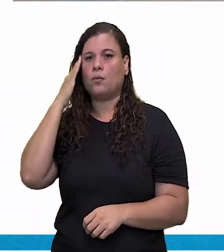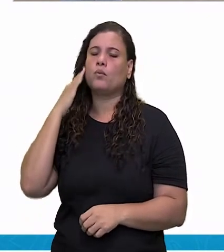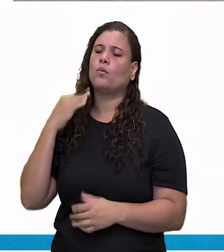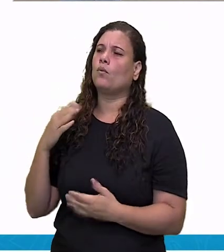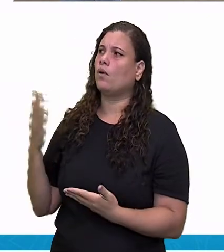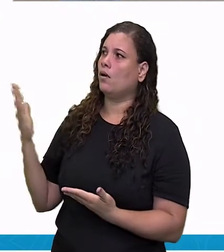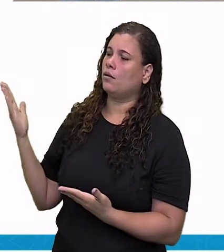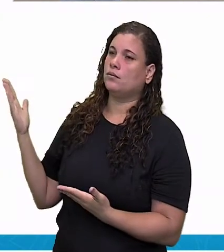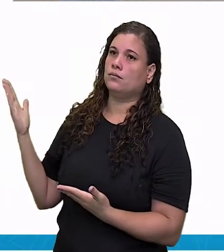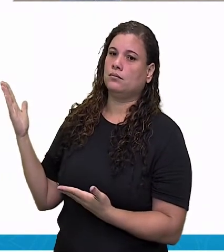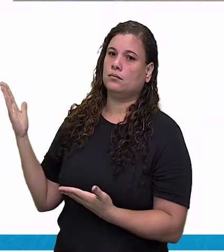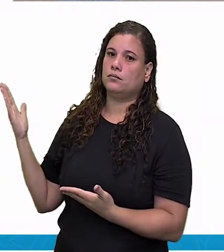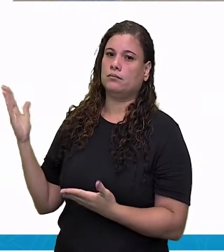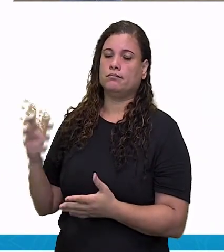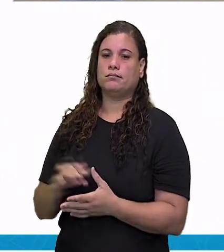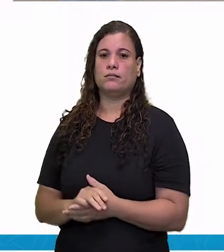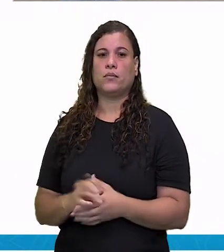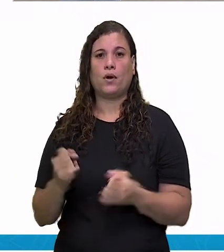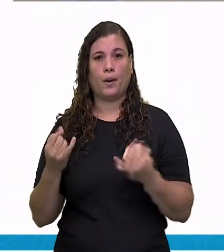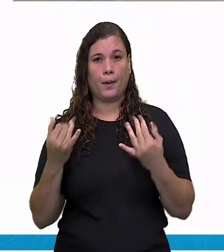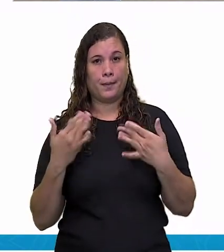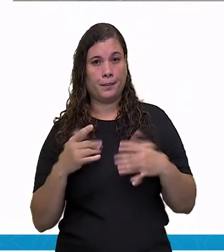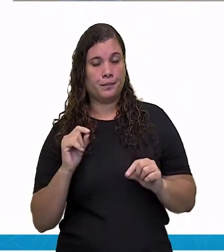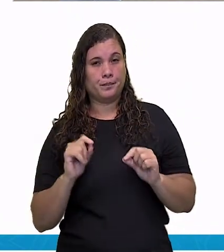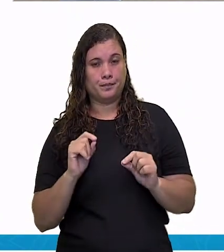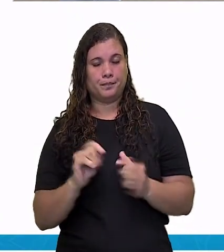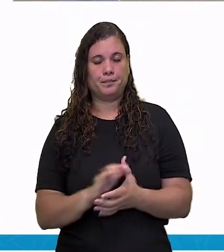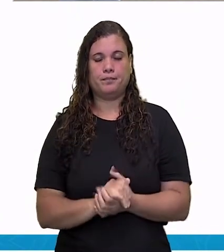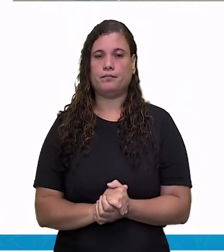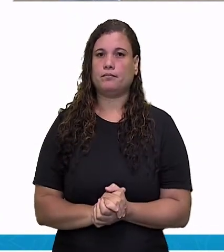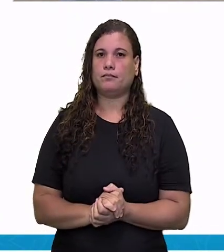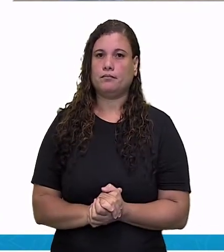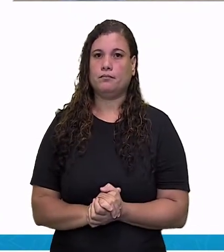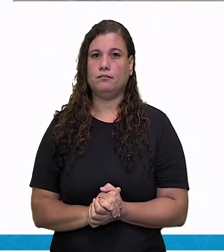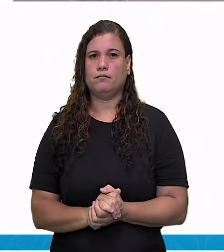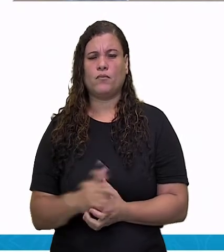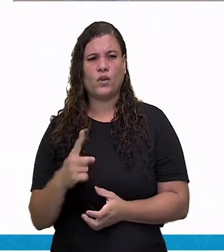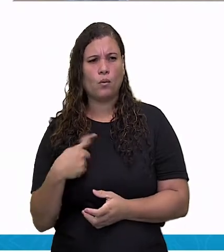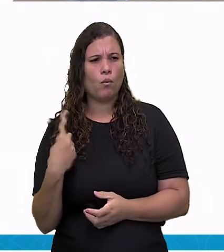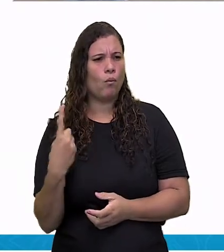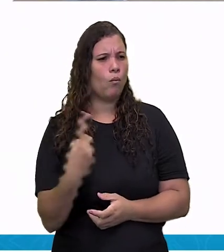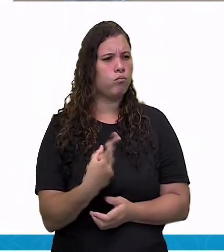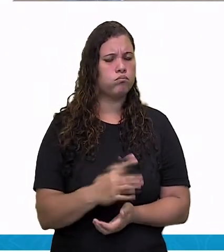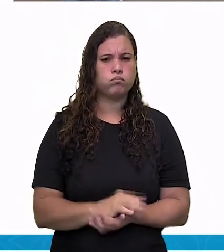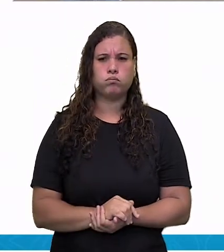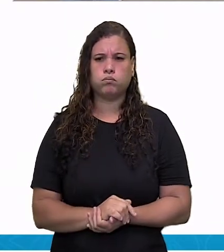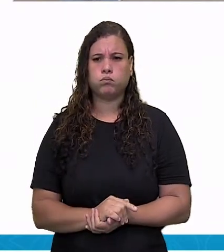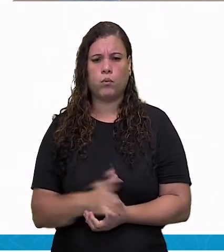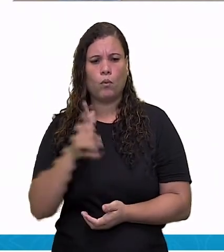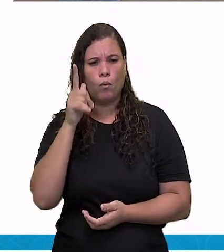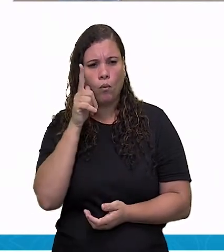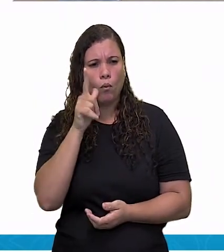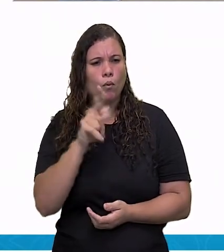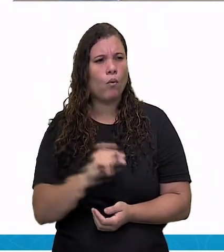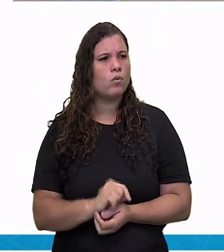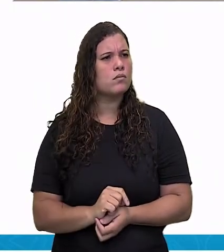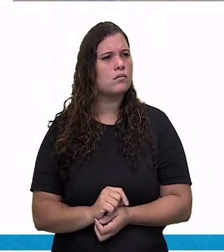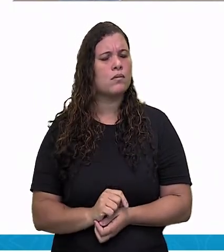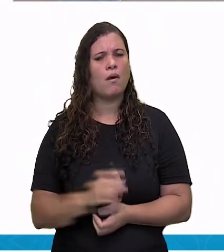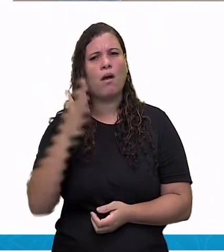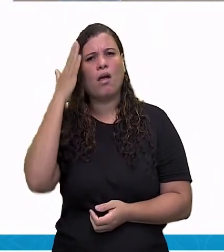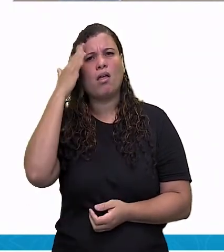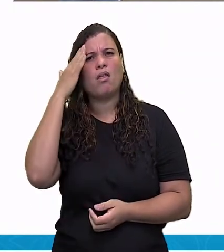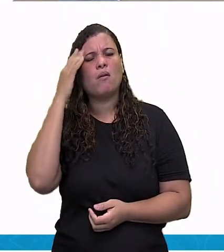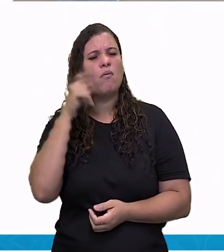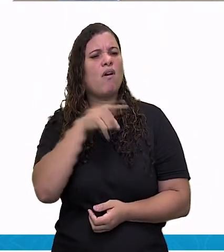porque, antes de falar do imaterial, como que a gente determina, como que é escolhido como patrimônio